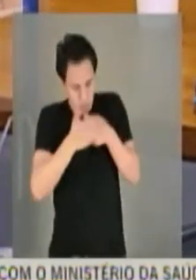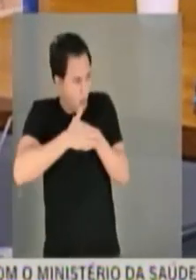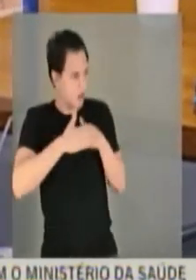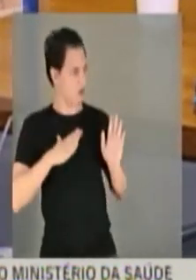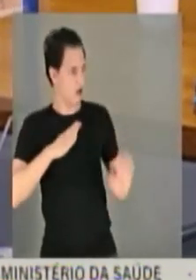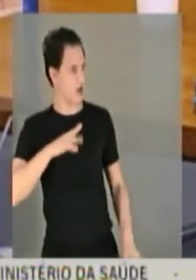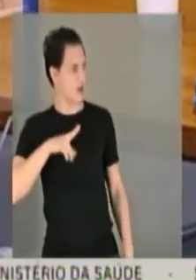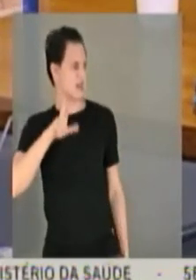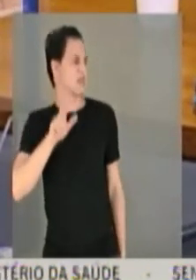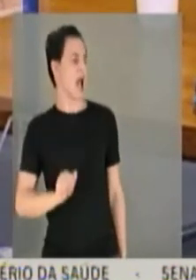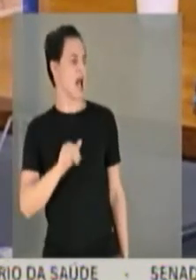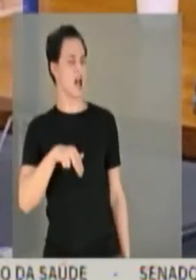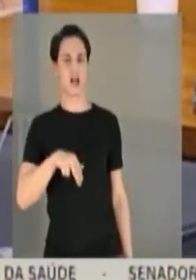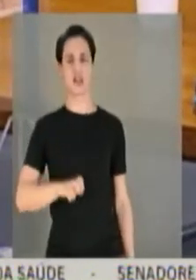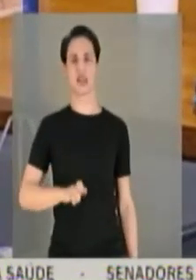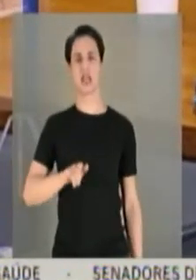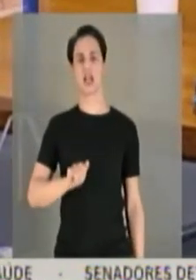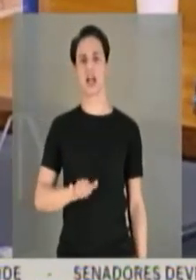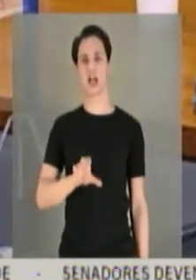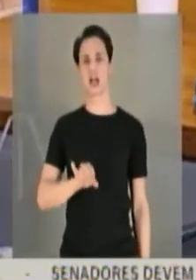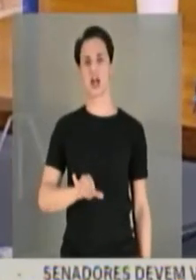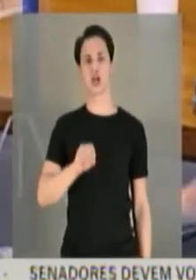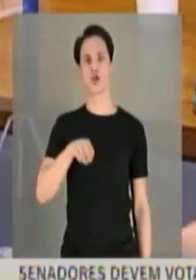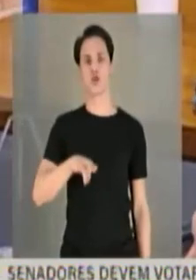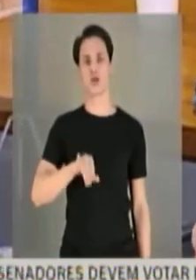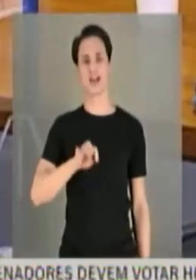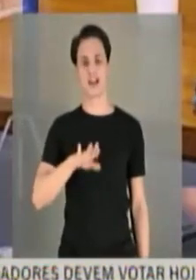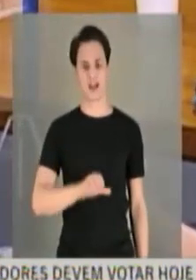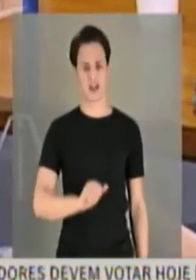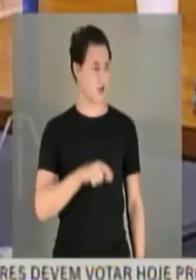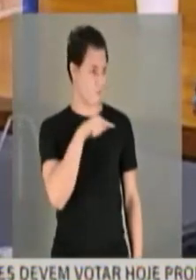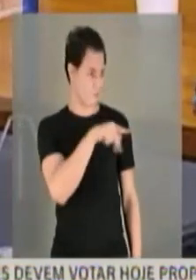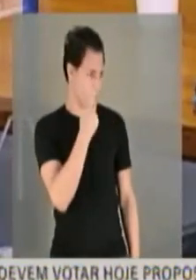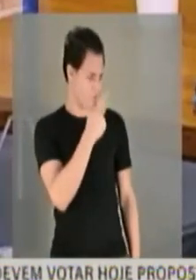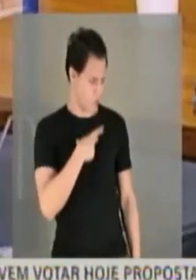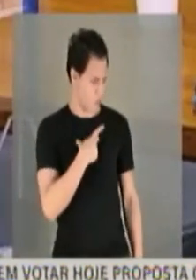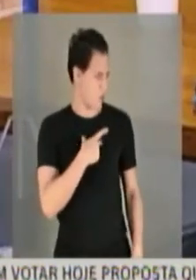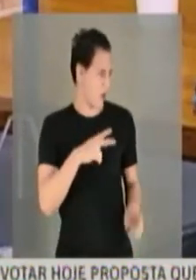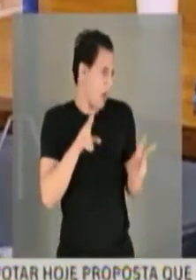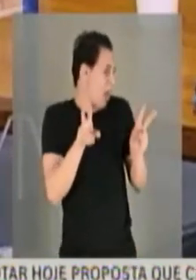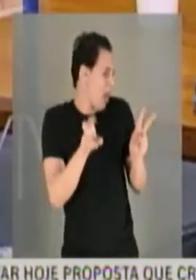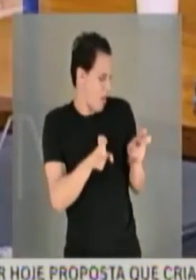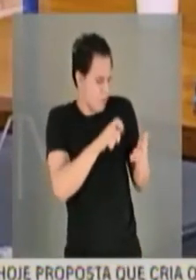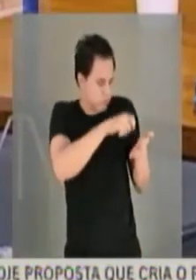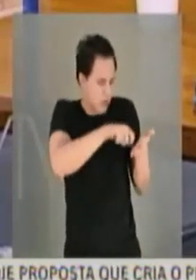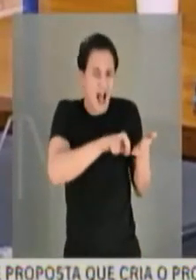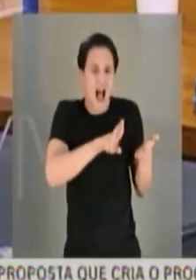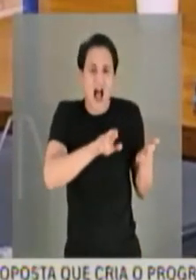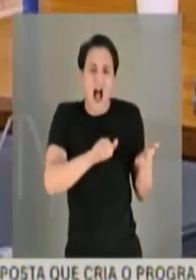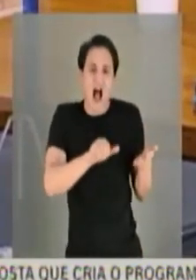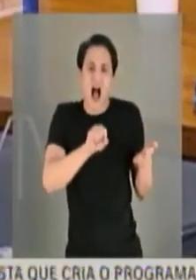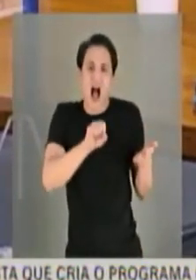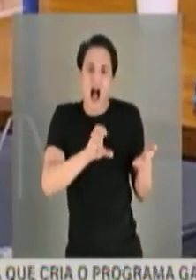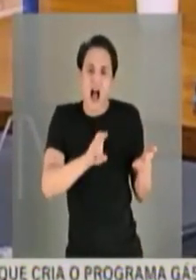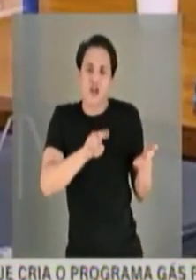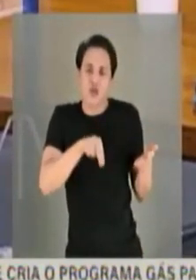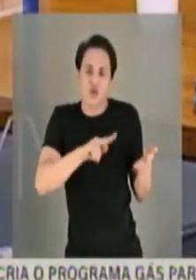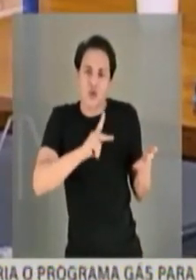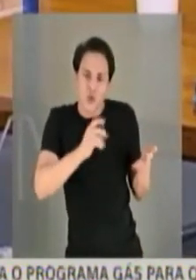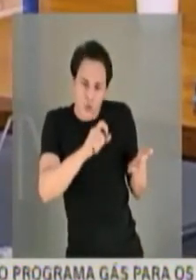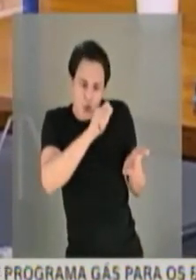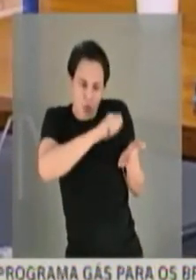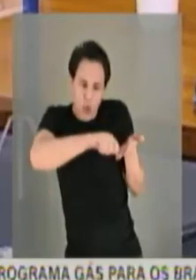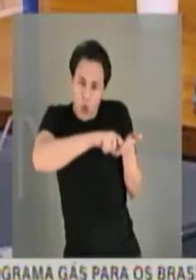Este é um ponto que precisa ser colocado. E esse dito, entre aspas, rascunho, que vossa senhoria colocou aqui, ele disseminou e semeou a